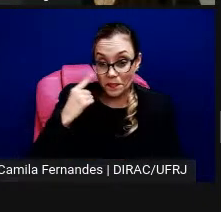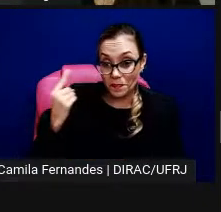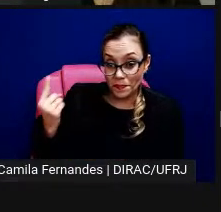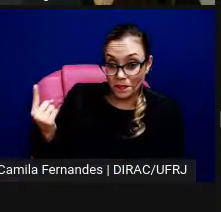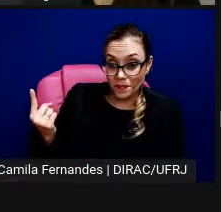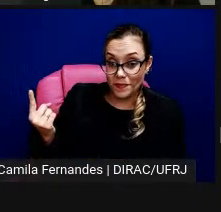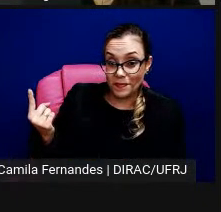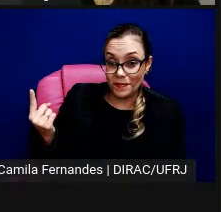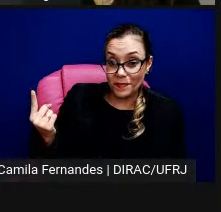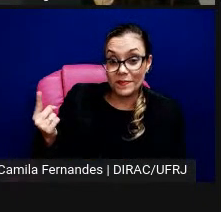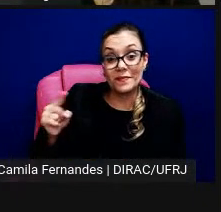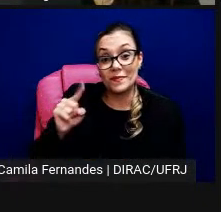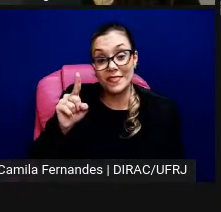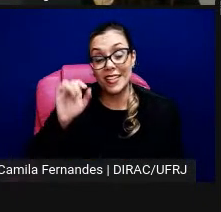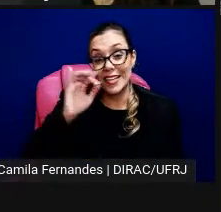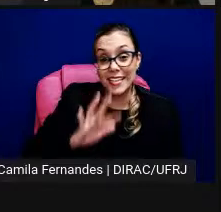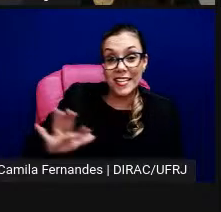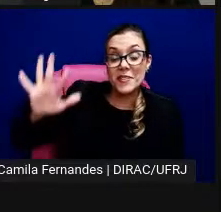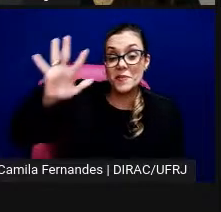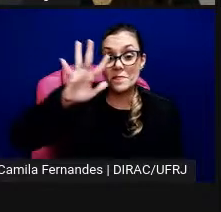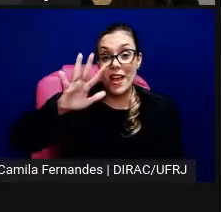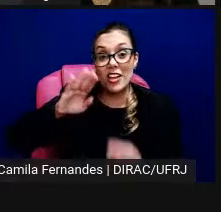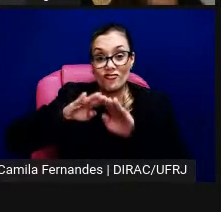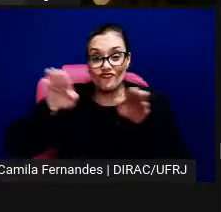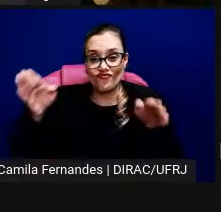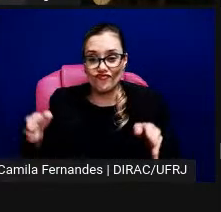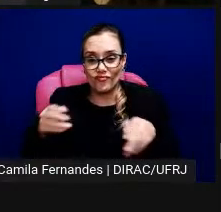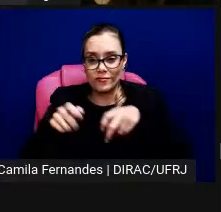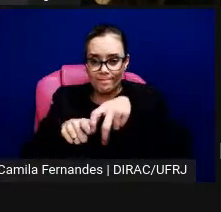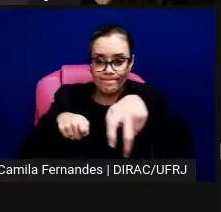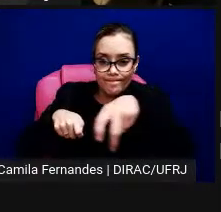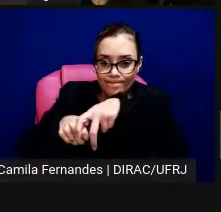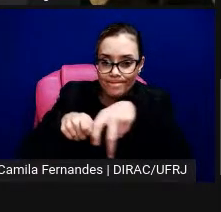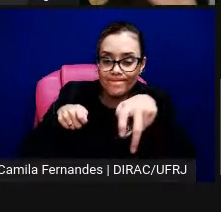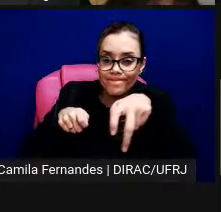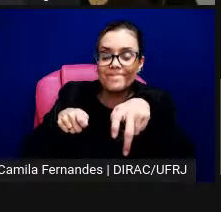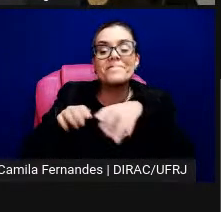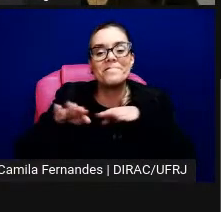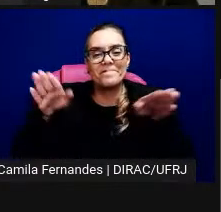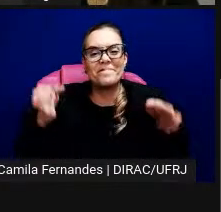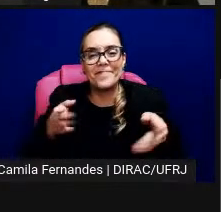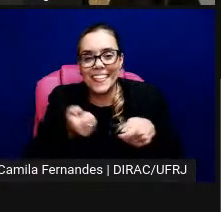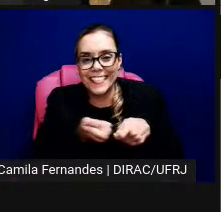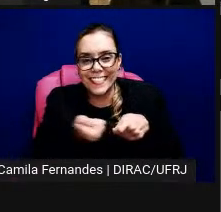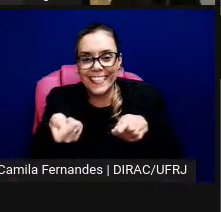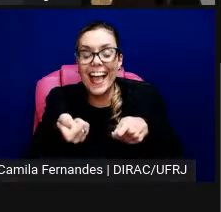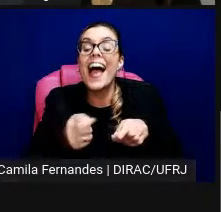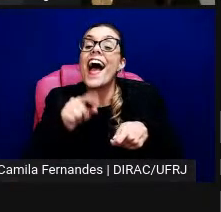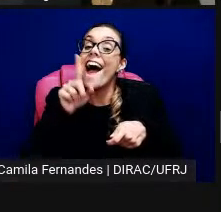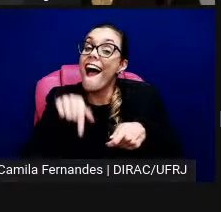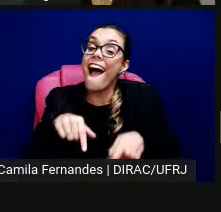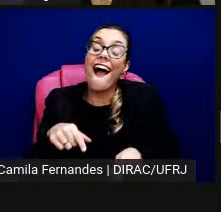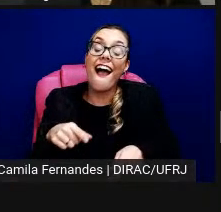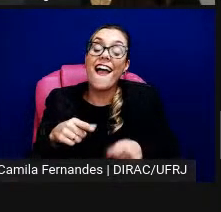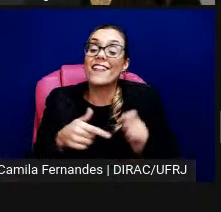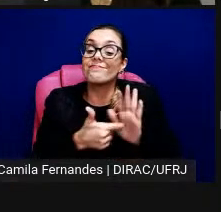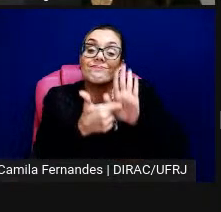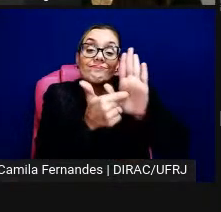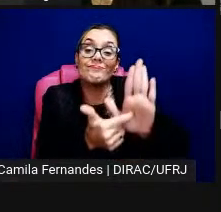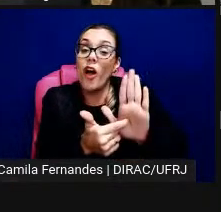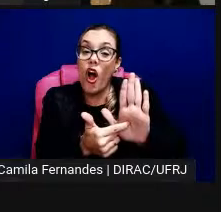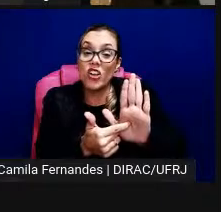sinuca na exposição lá da Whitechapel essa mesa tinha sido apresentada individualmente apenas numa exposição em